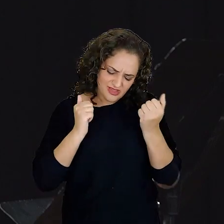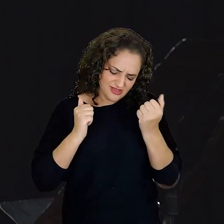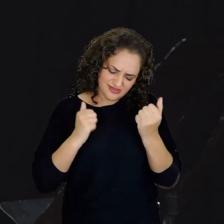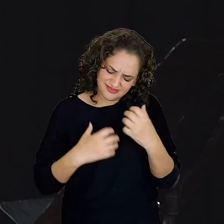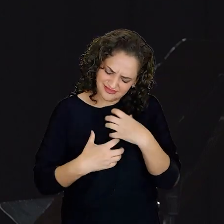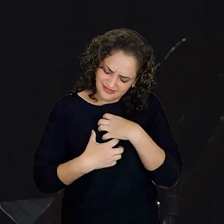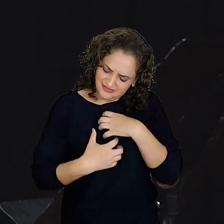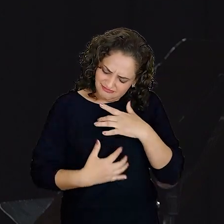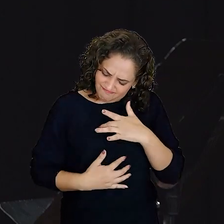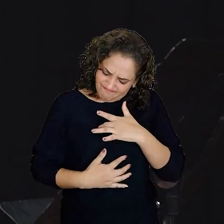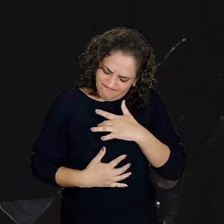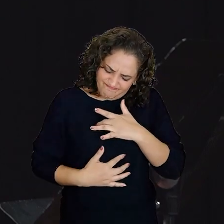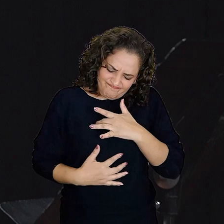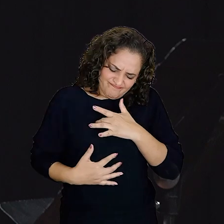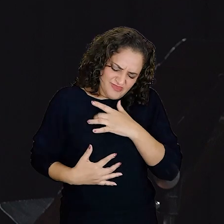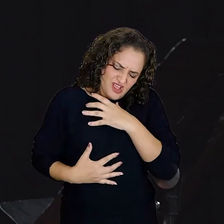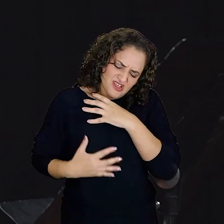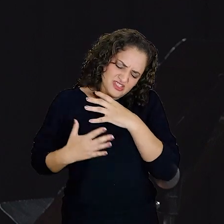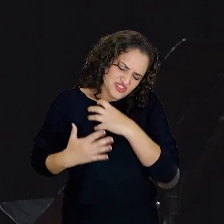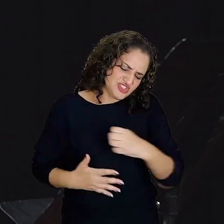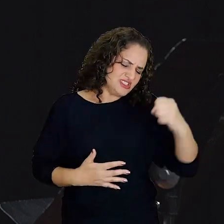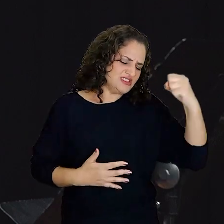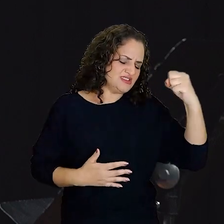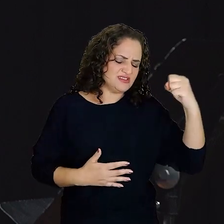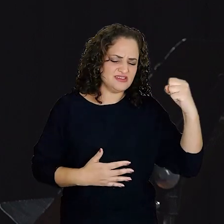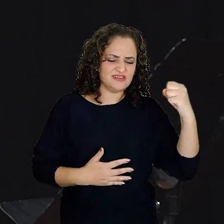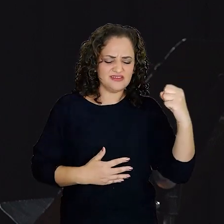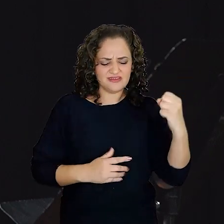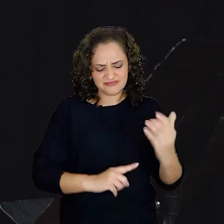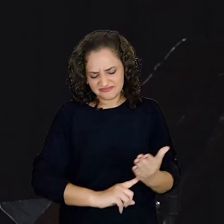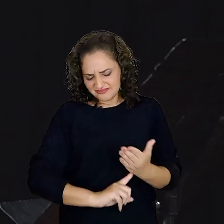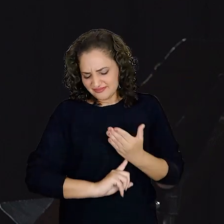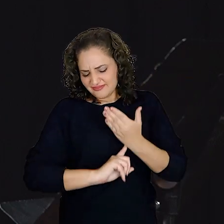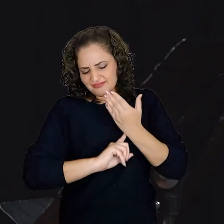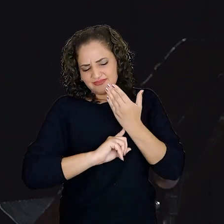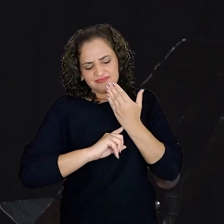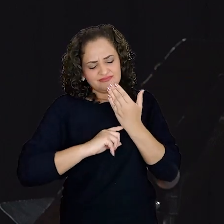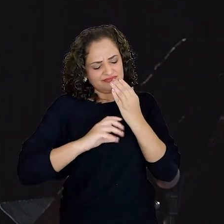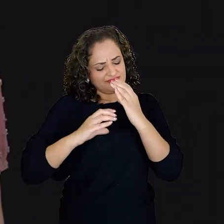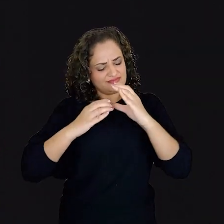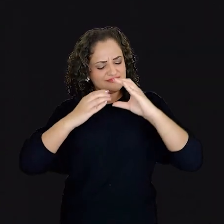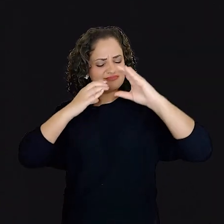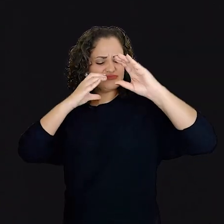vem matar essa paixão que anda comigo